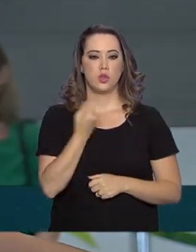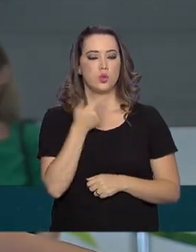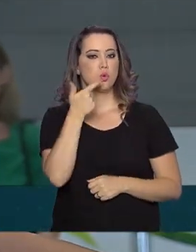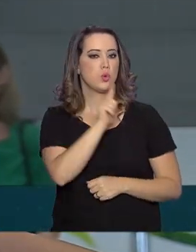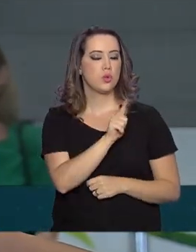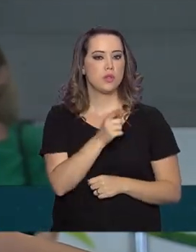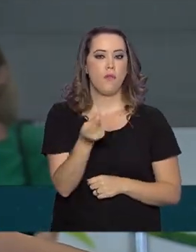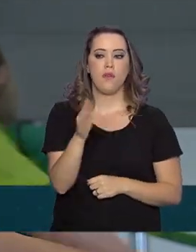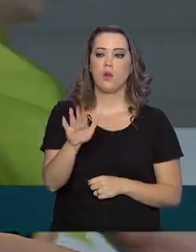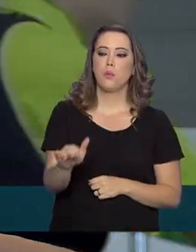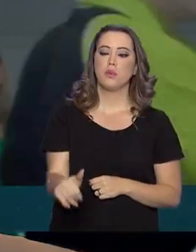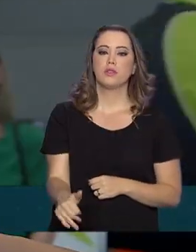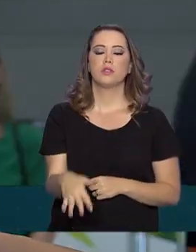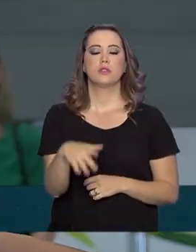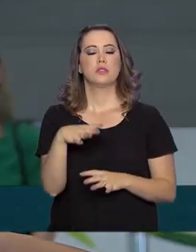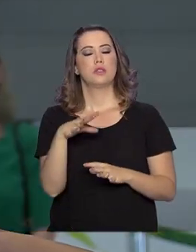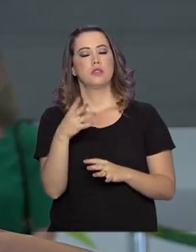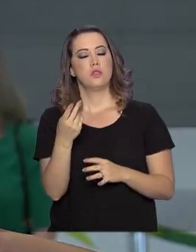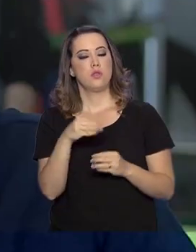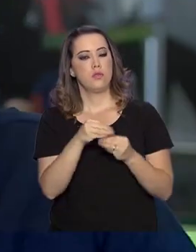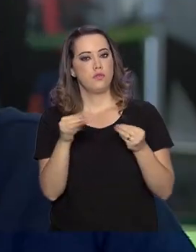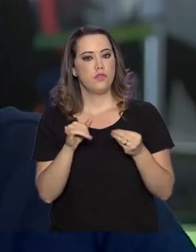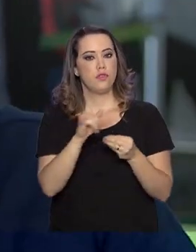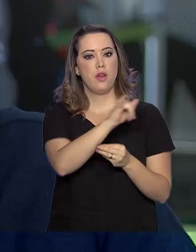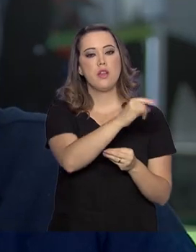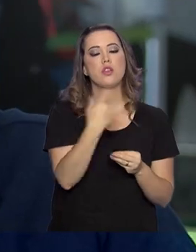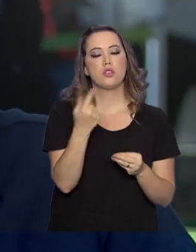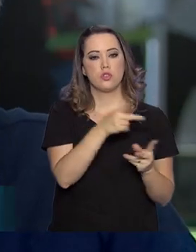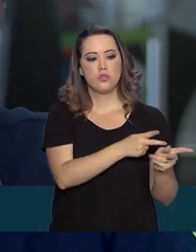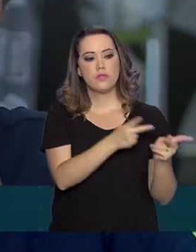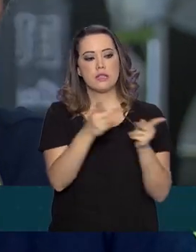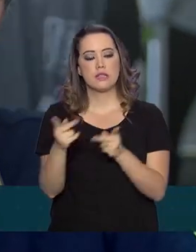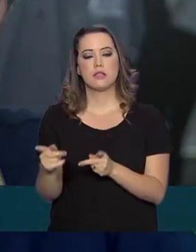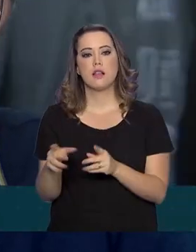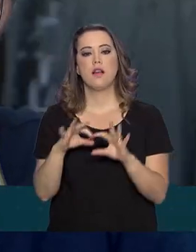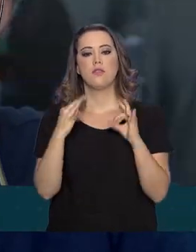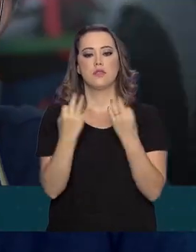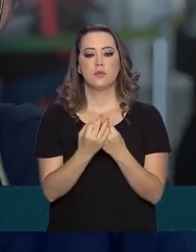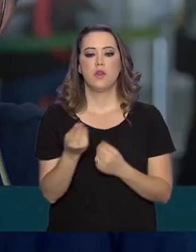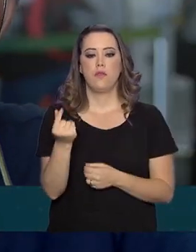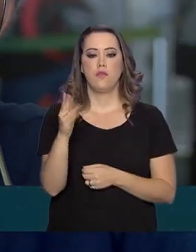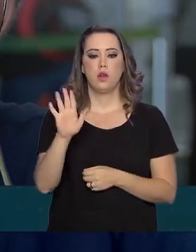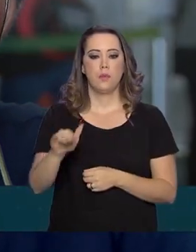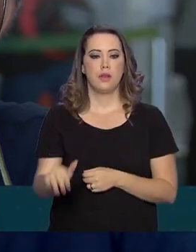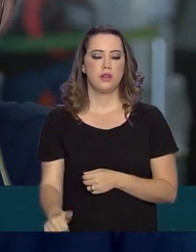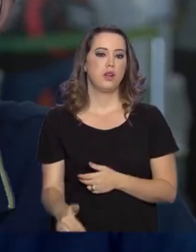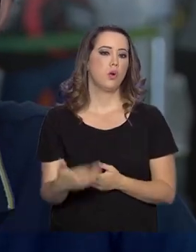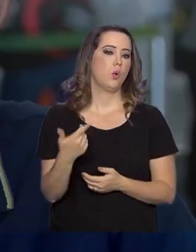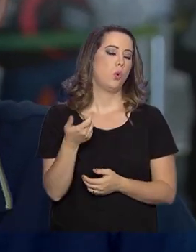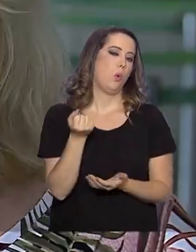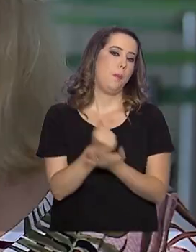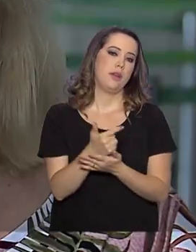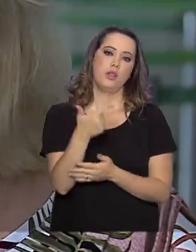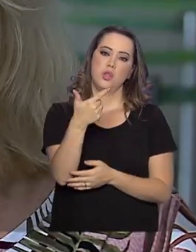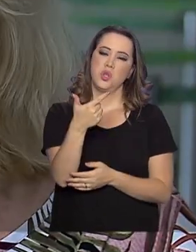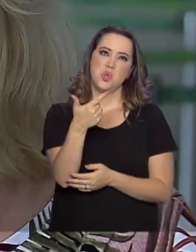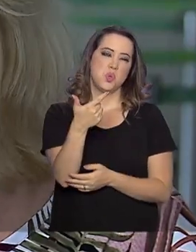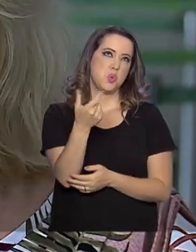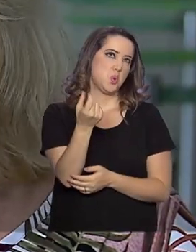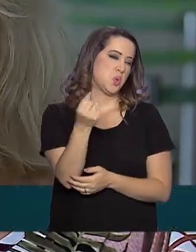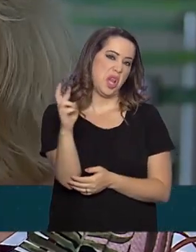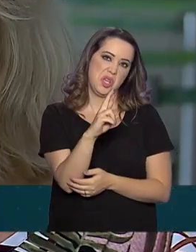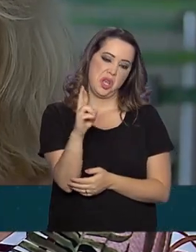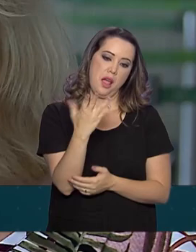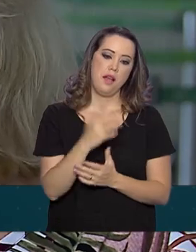passagem e daí nós vimos visitar a família. Aproveitei o preço para sair muito barato e de volta foi duzentos e poucos reais. O preço está